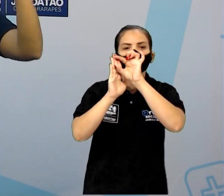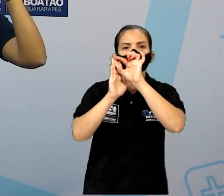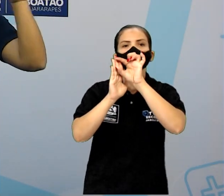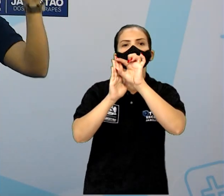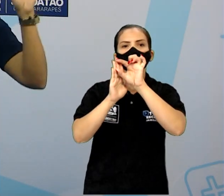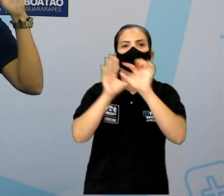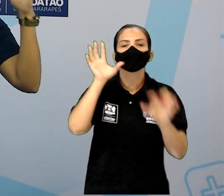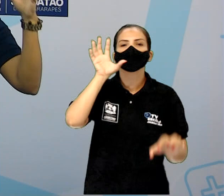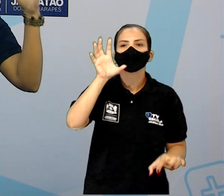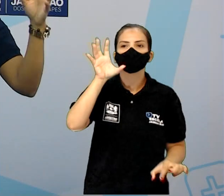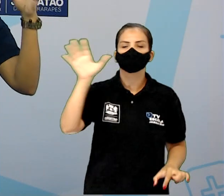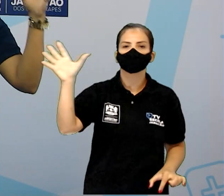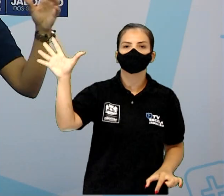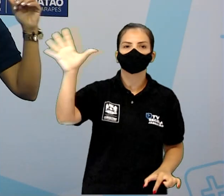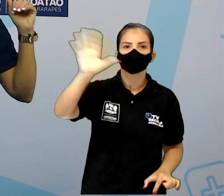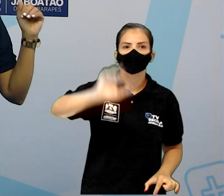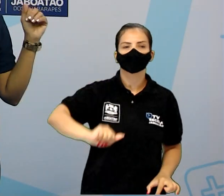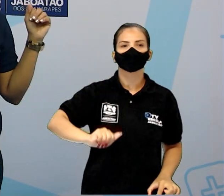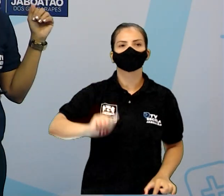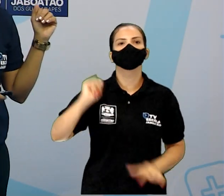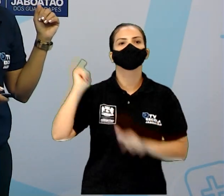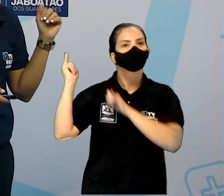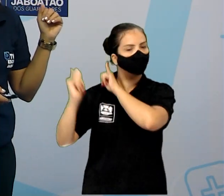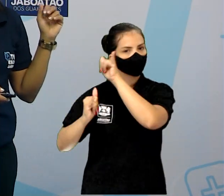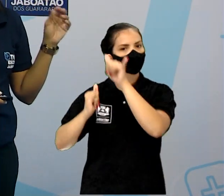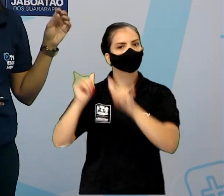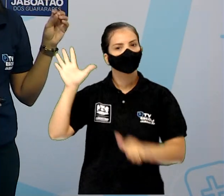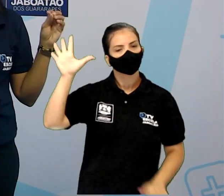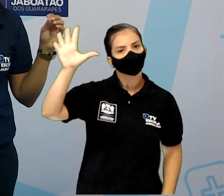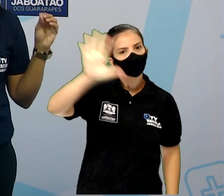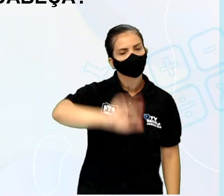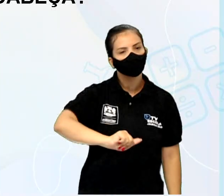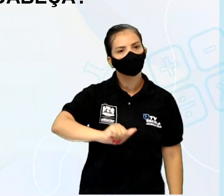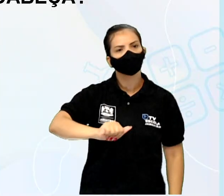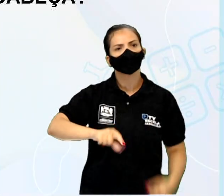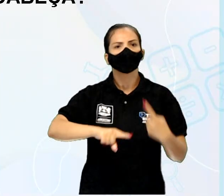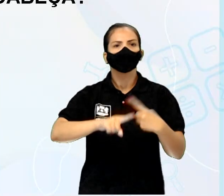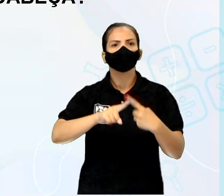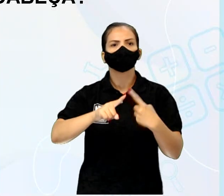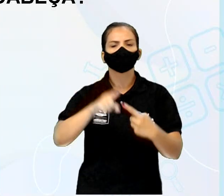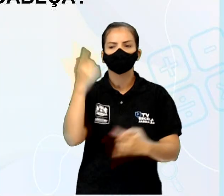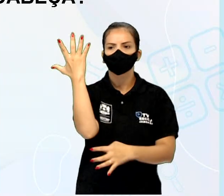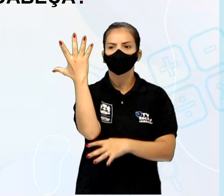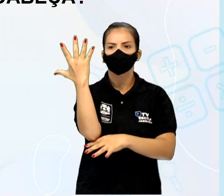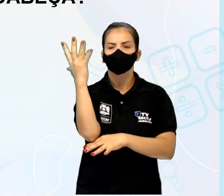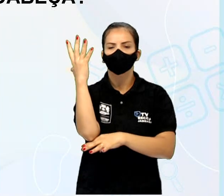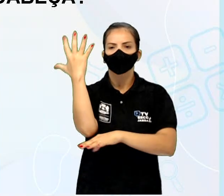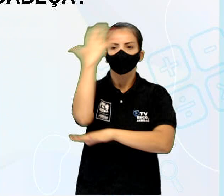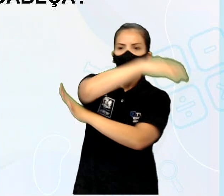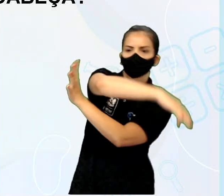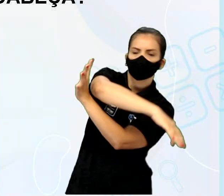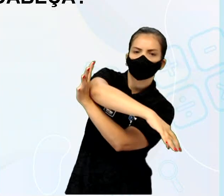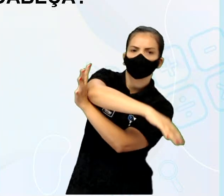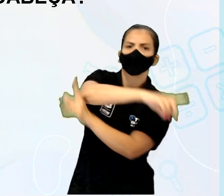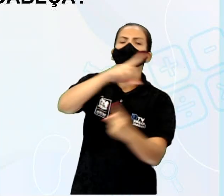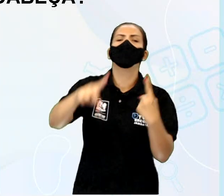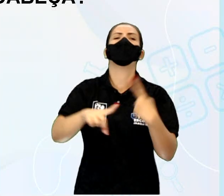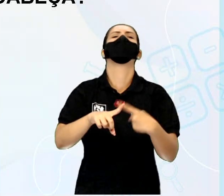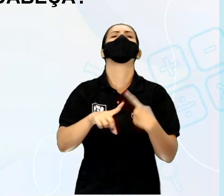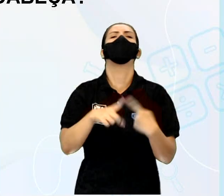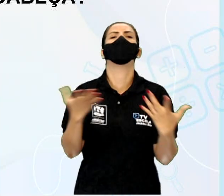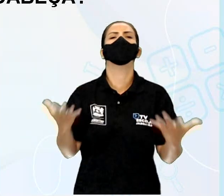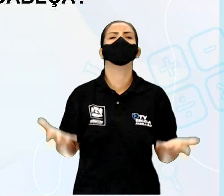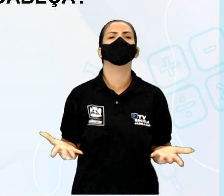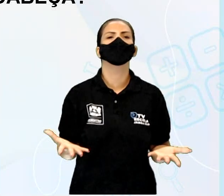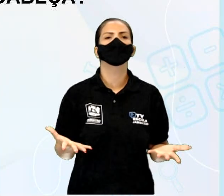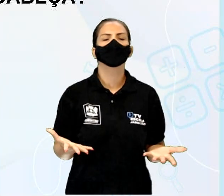africano. Por isso que é uma lenda africana, né? Por que o baobá ficou de ponta cabeça? E aí? Por que ele ficou de ponta